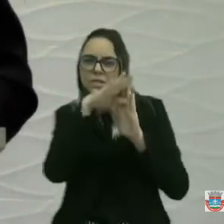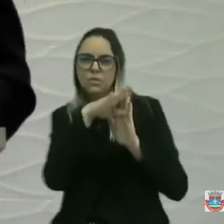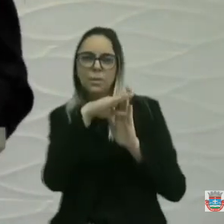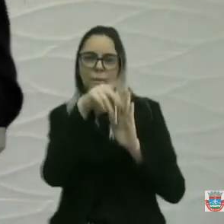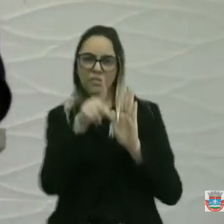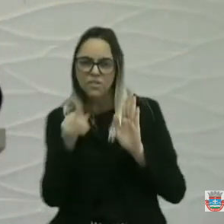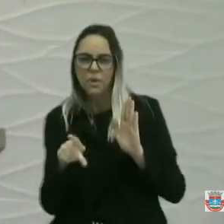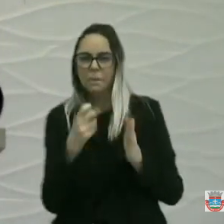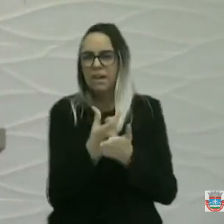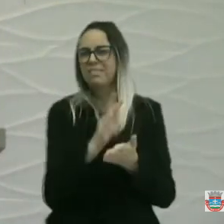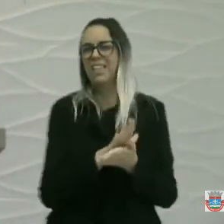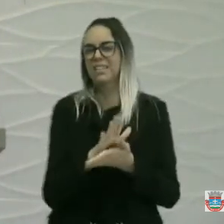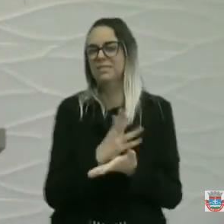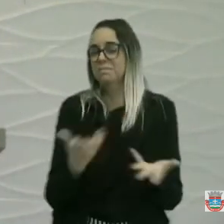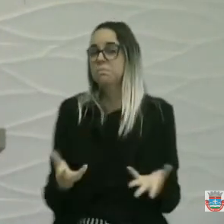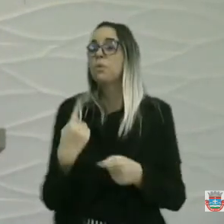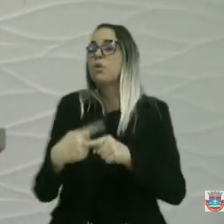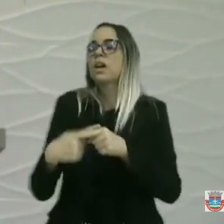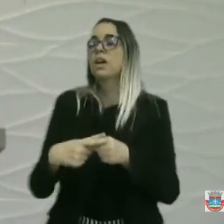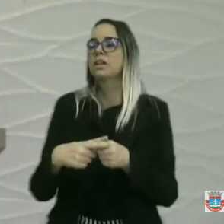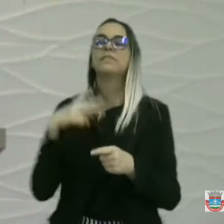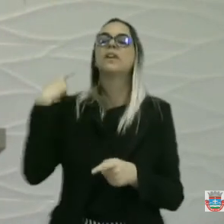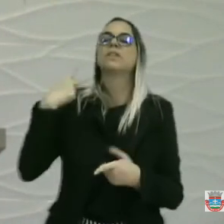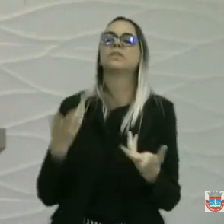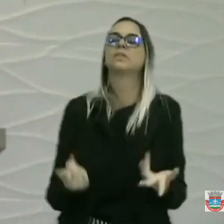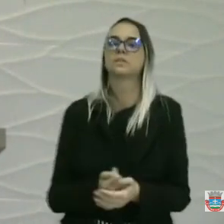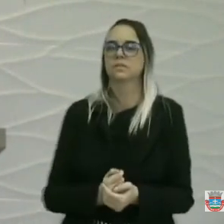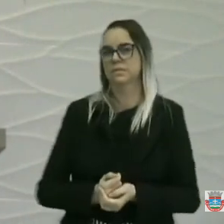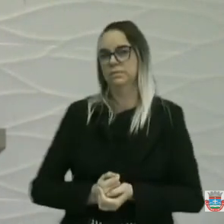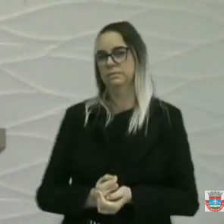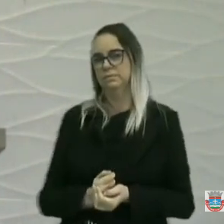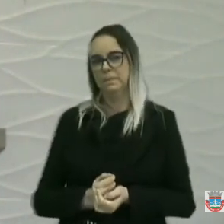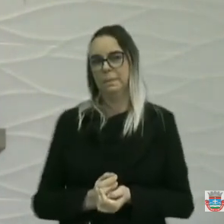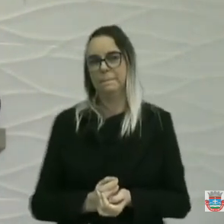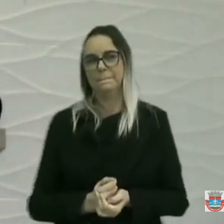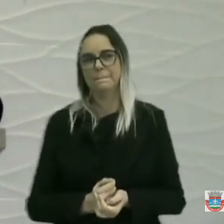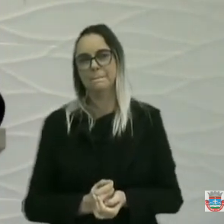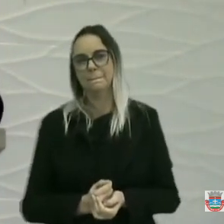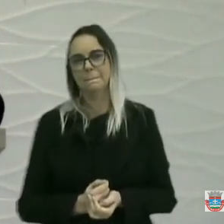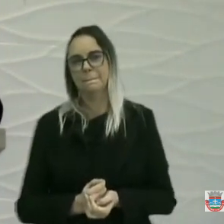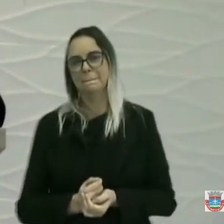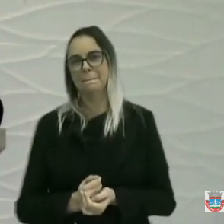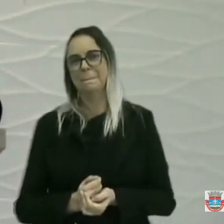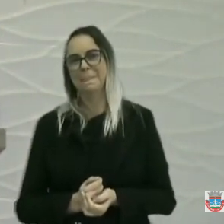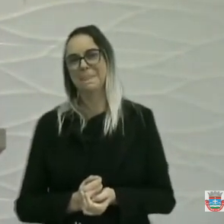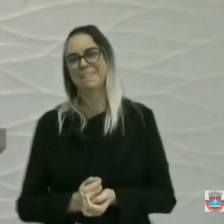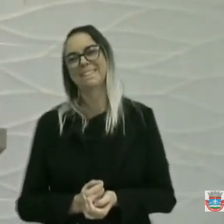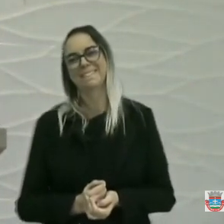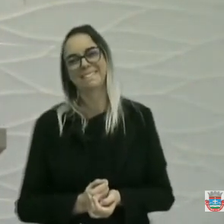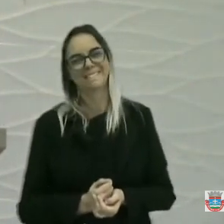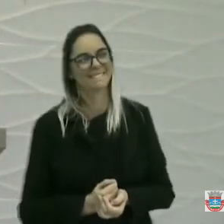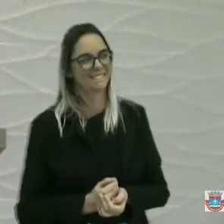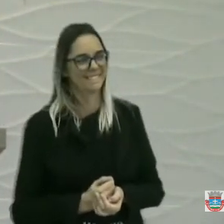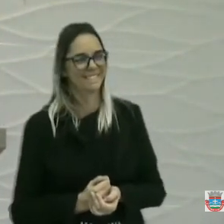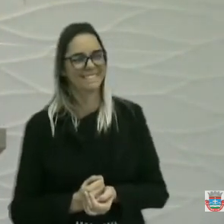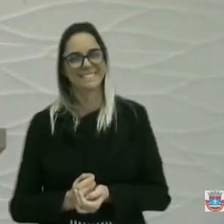O senhor também era contra o professor, vereador? O senhor se manifestava aqui contra o professor,